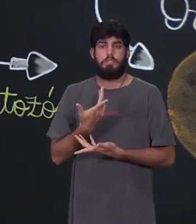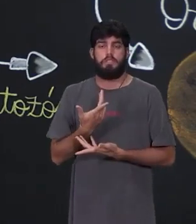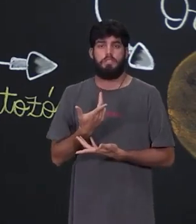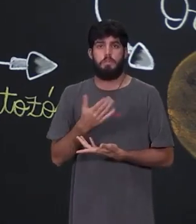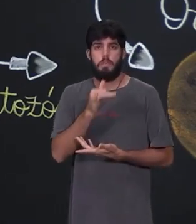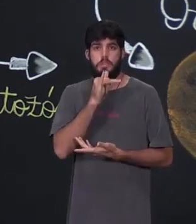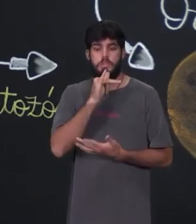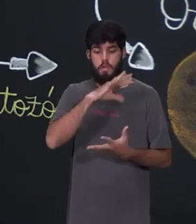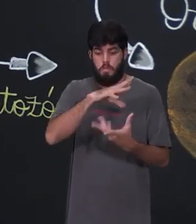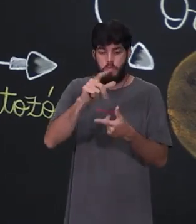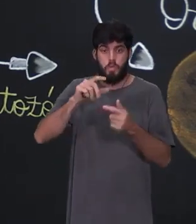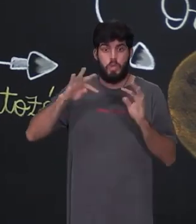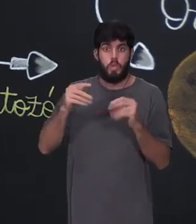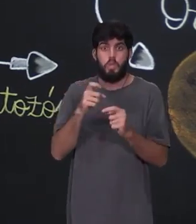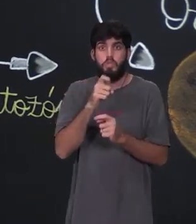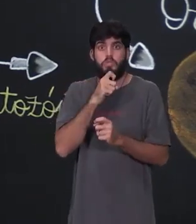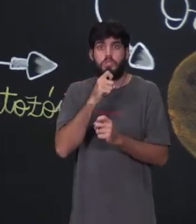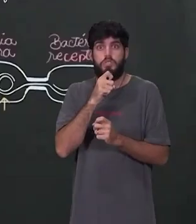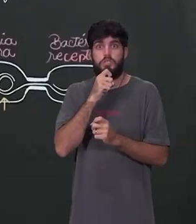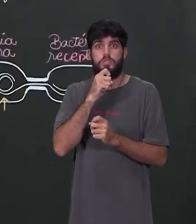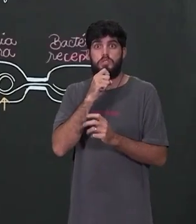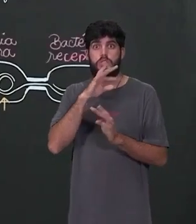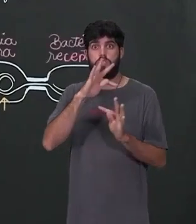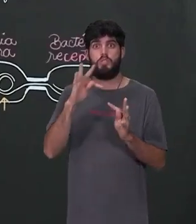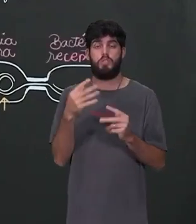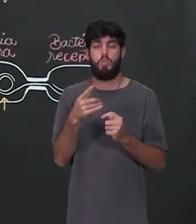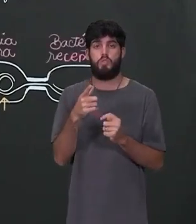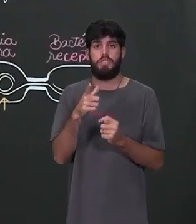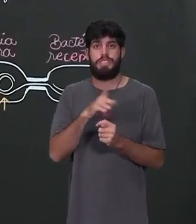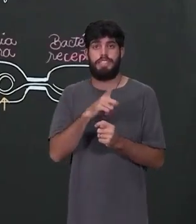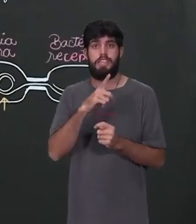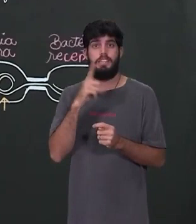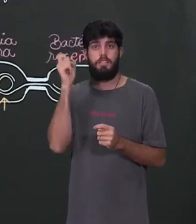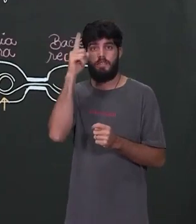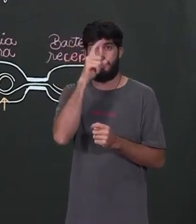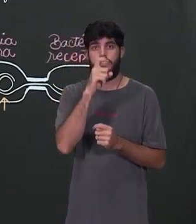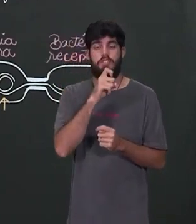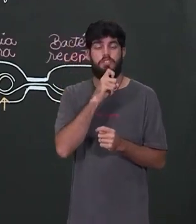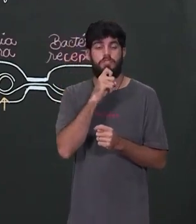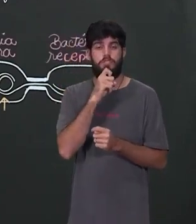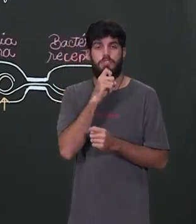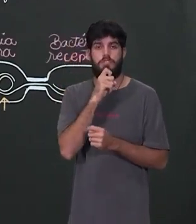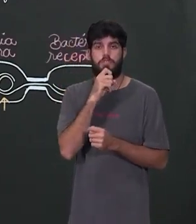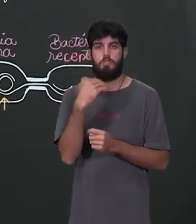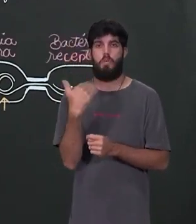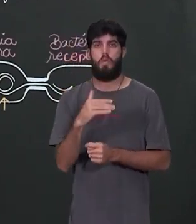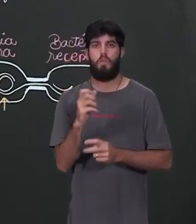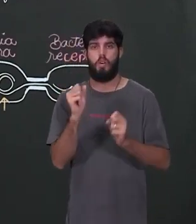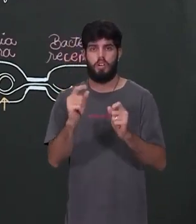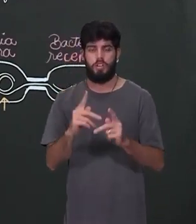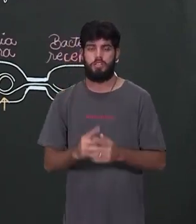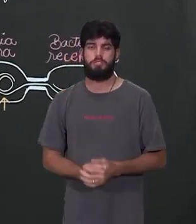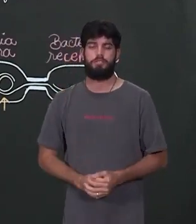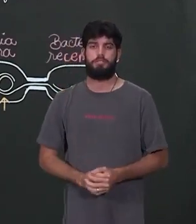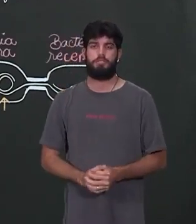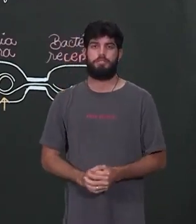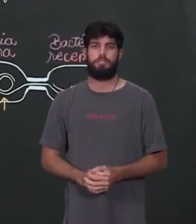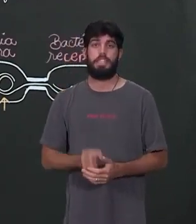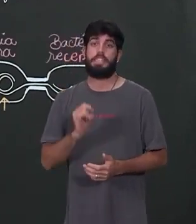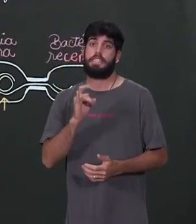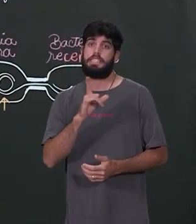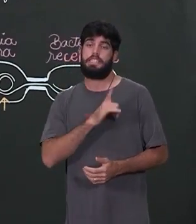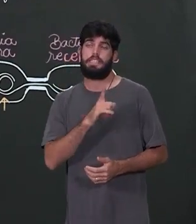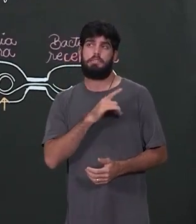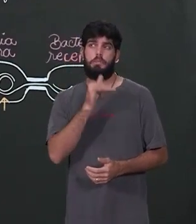muito frio. Todos eles que já têm uma dificuldade com o frio serão eliminados, correto? Agora, se eu tenho variabilidade, se